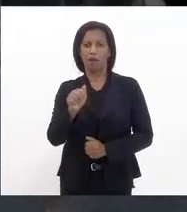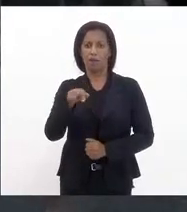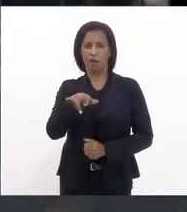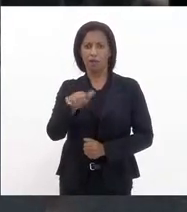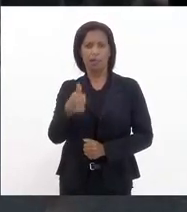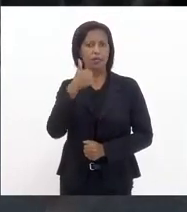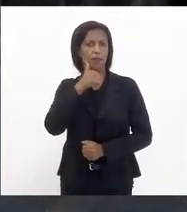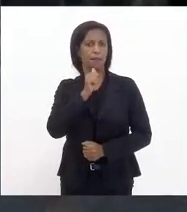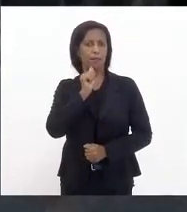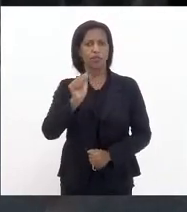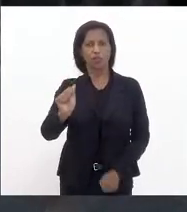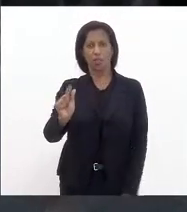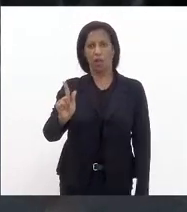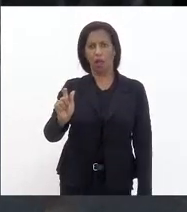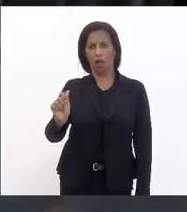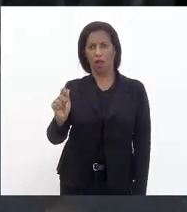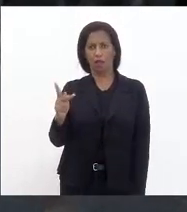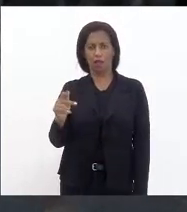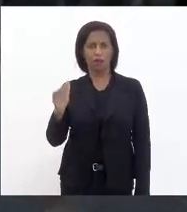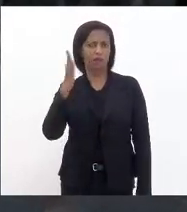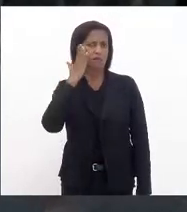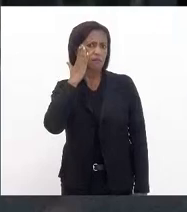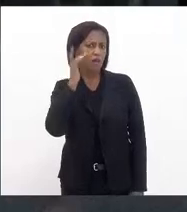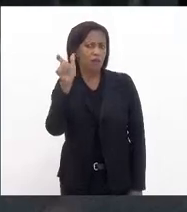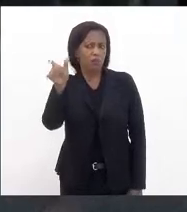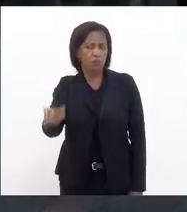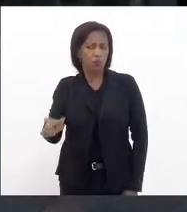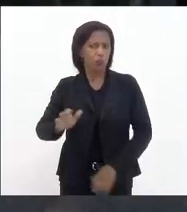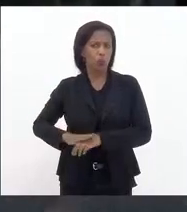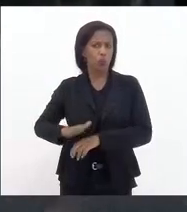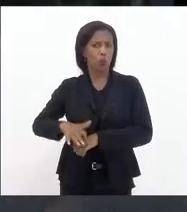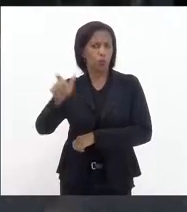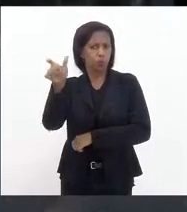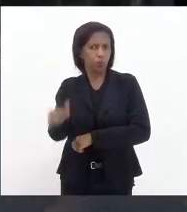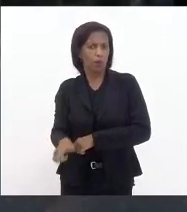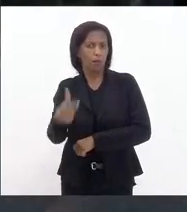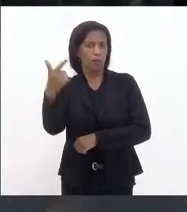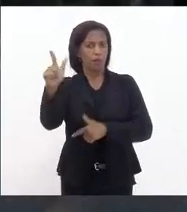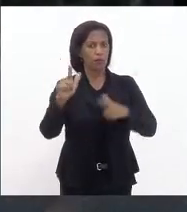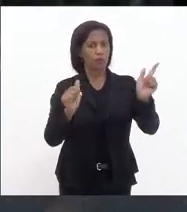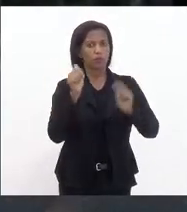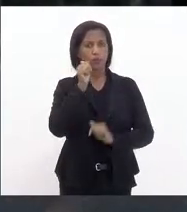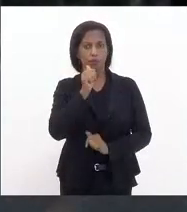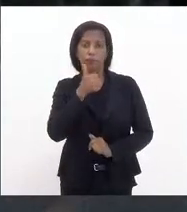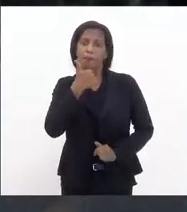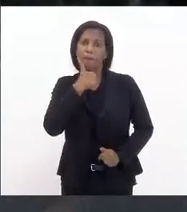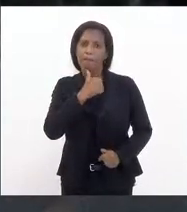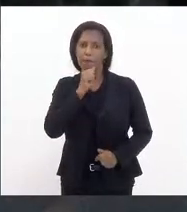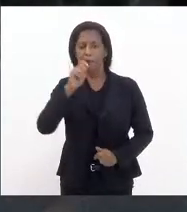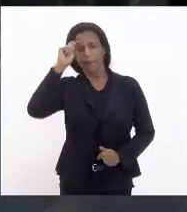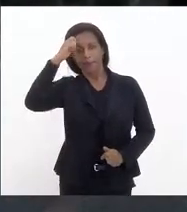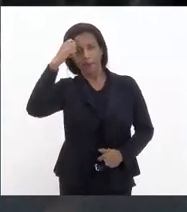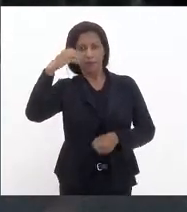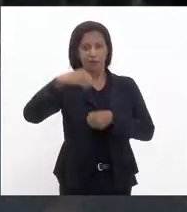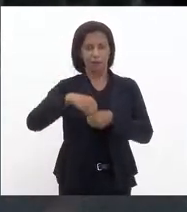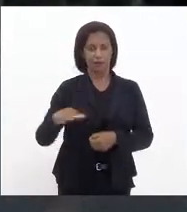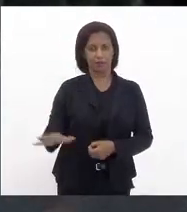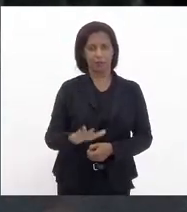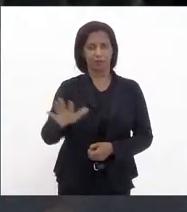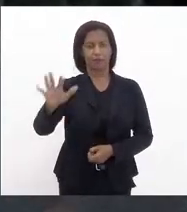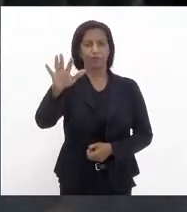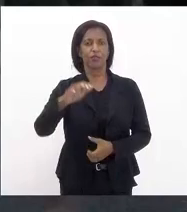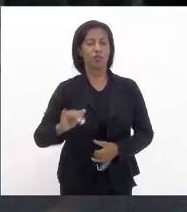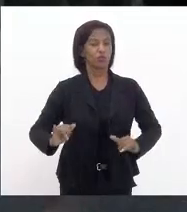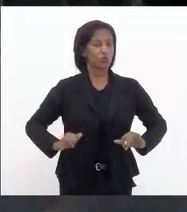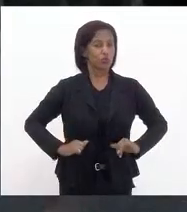Agatha que sabe que não só como ela sim como outras mulheres mães pretas dentro da favela